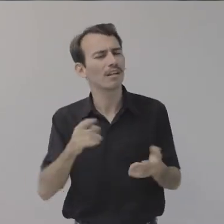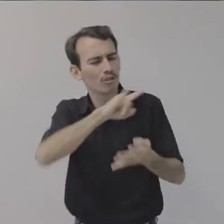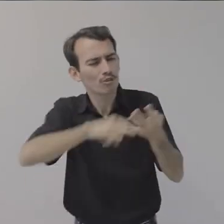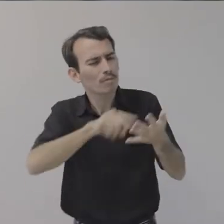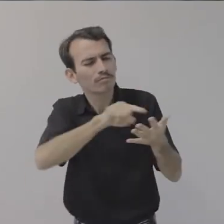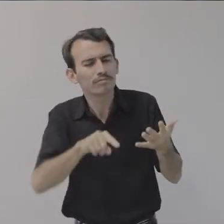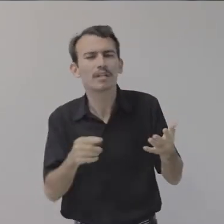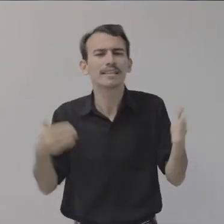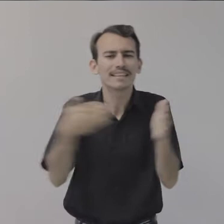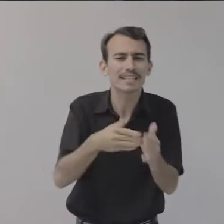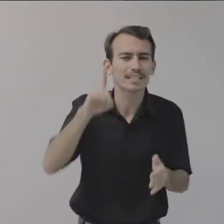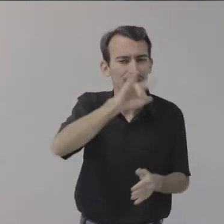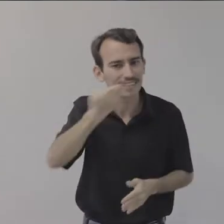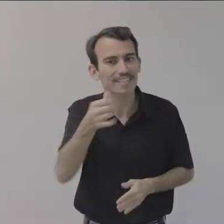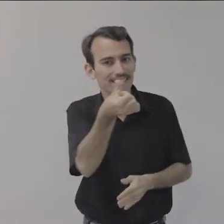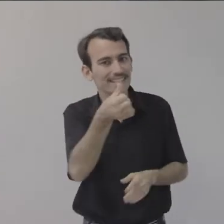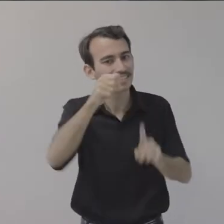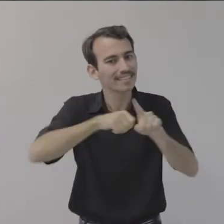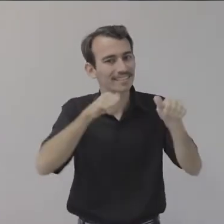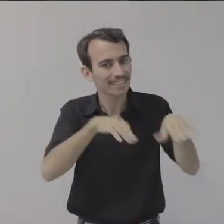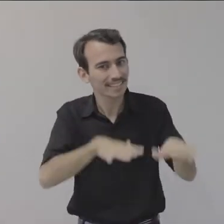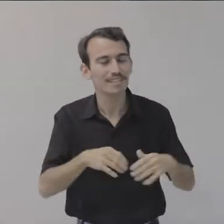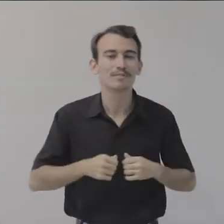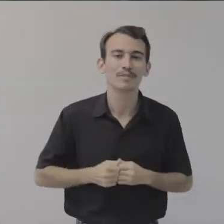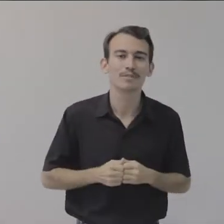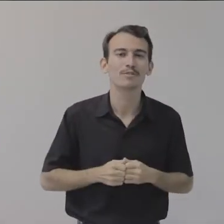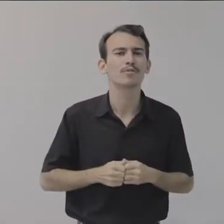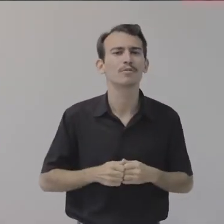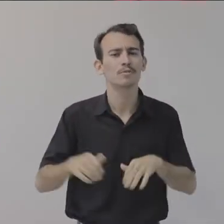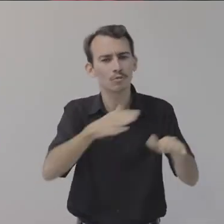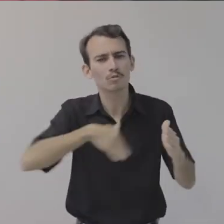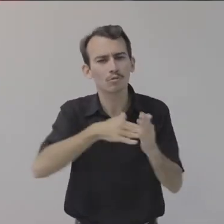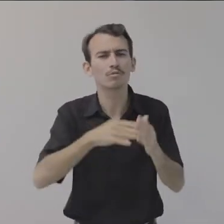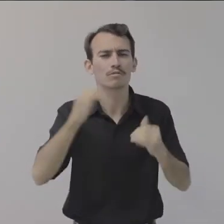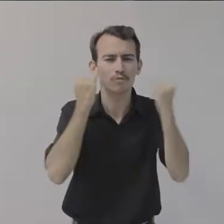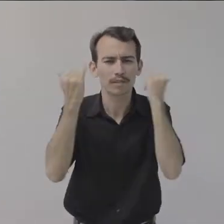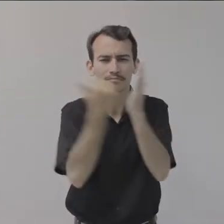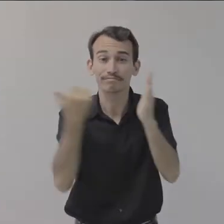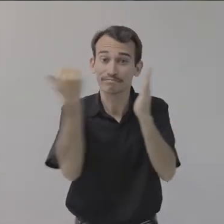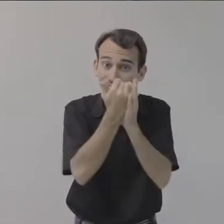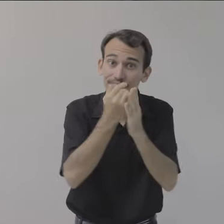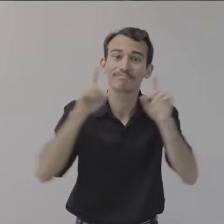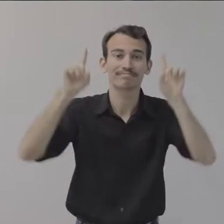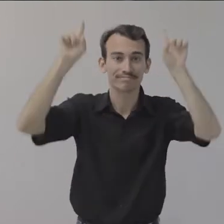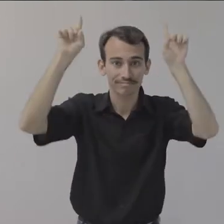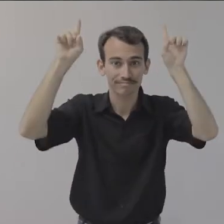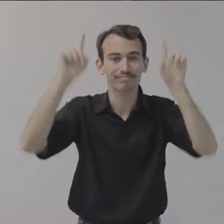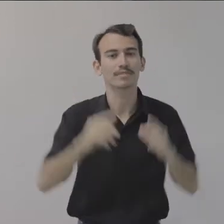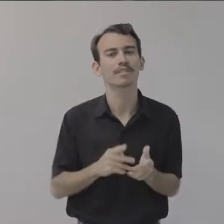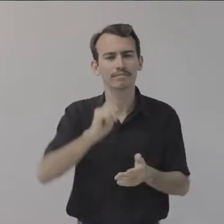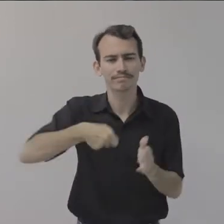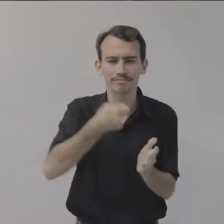o prazo vai até o dia 6 de setembro. Todas as informações necessárias estão disponíveis no site da PROAS, a Pró-Reitoria de